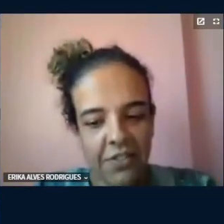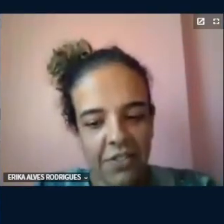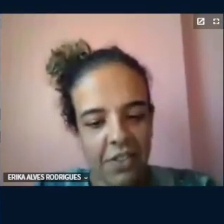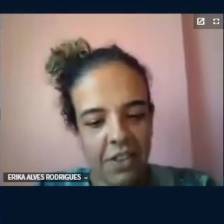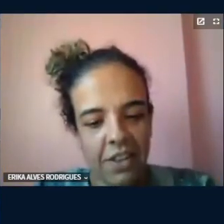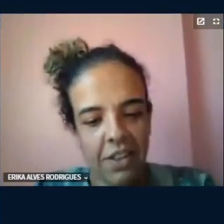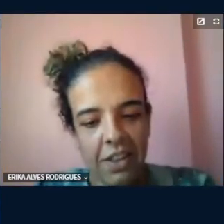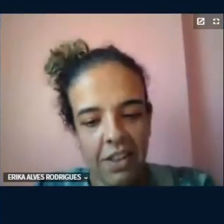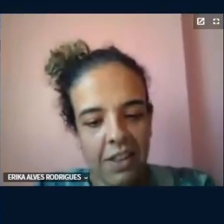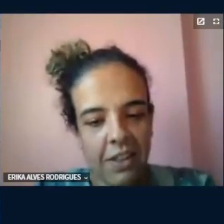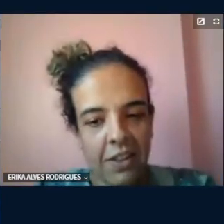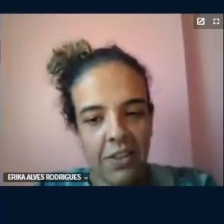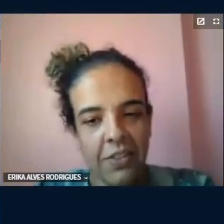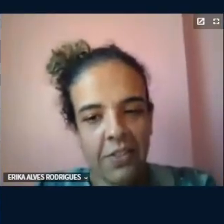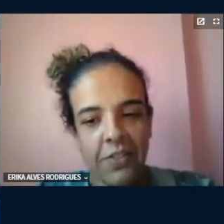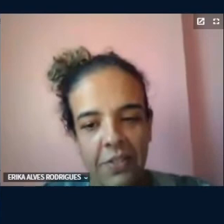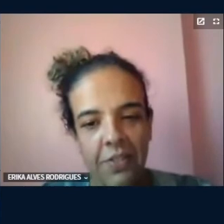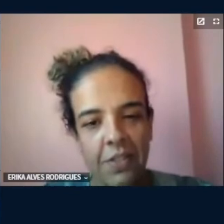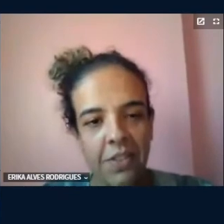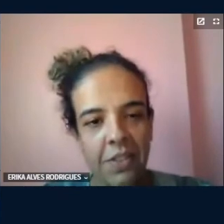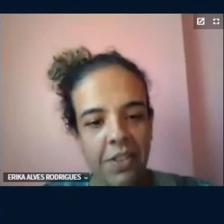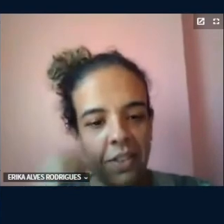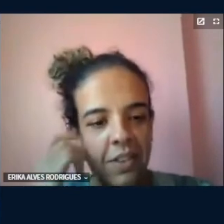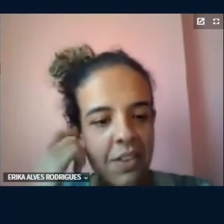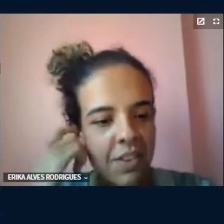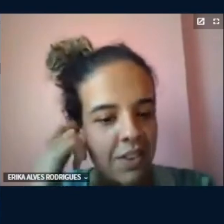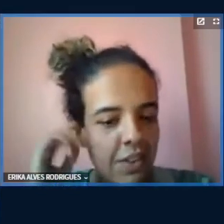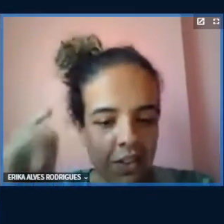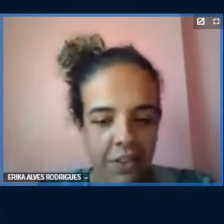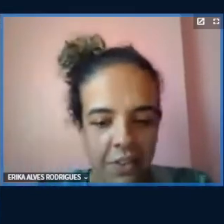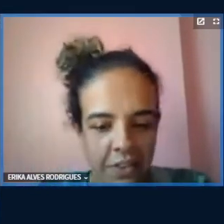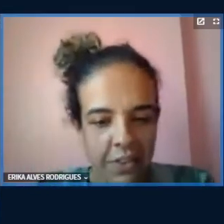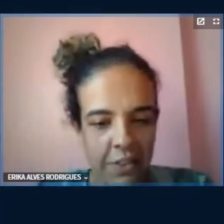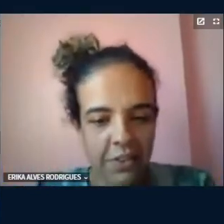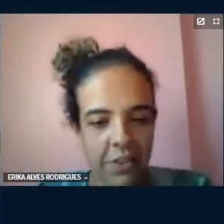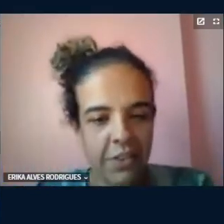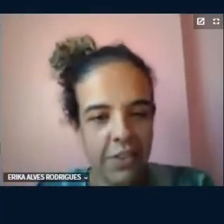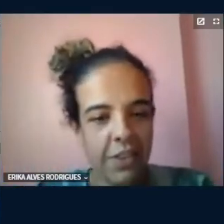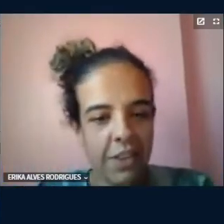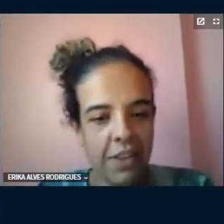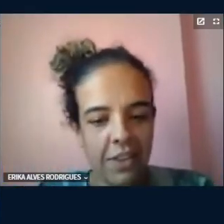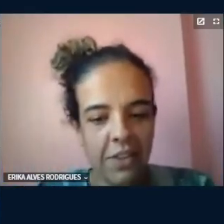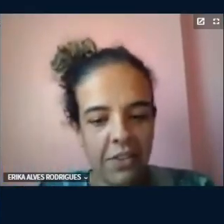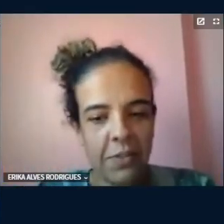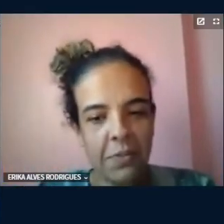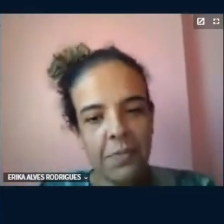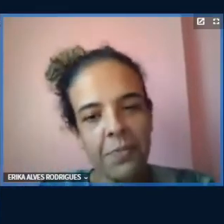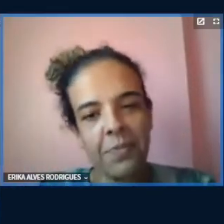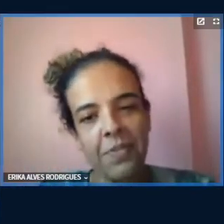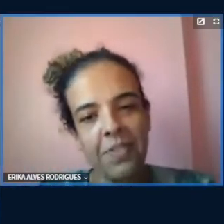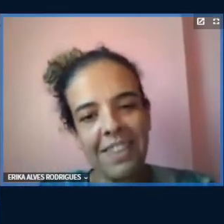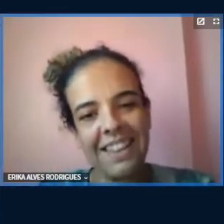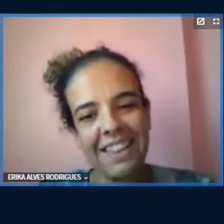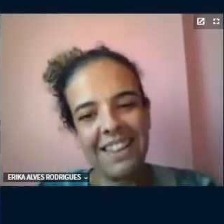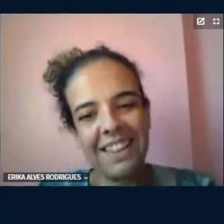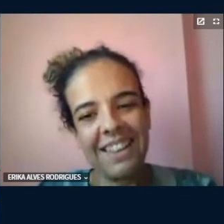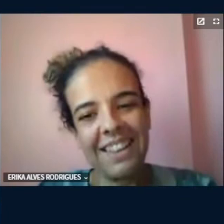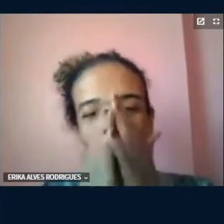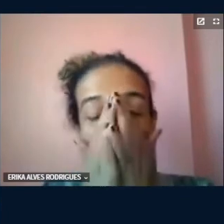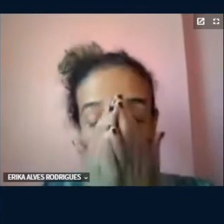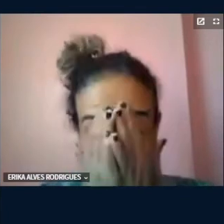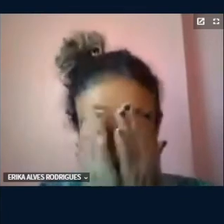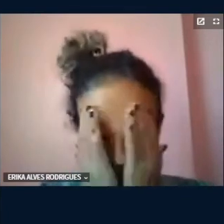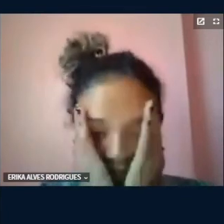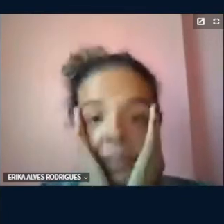eu na realidade não tinha visto seu nome aqui na lista Keila mas eu vi a Erika eu vi reconheci o sobrenome